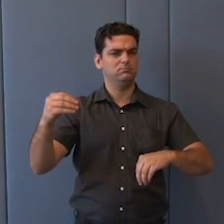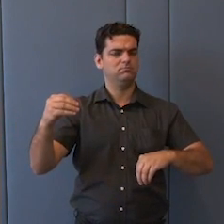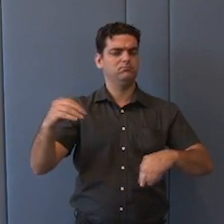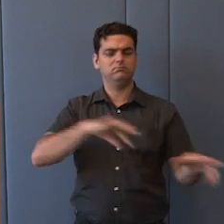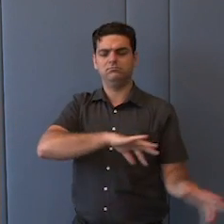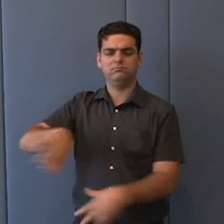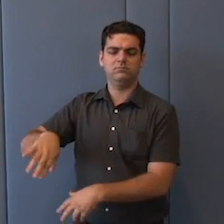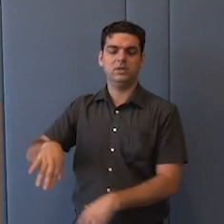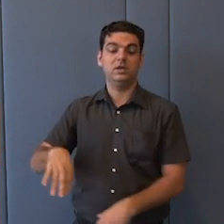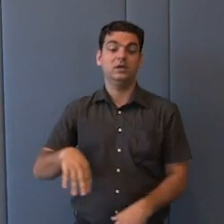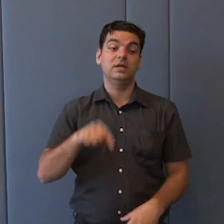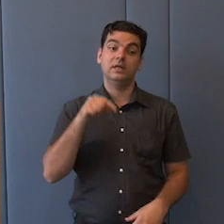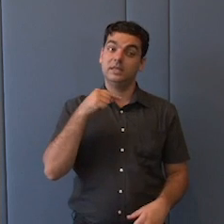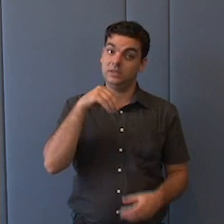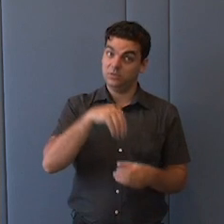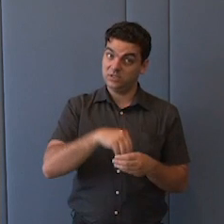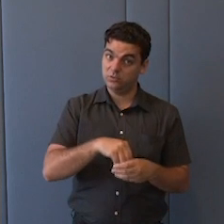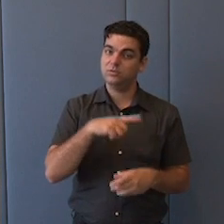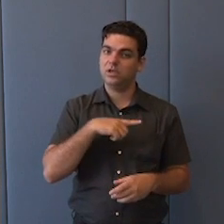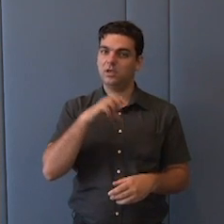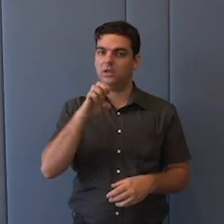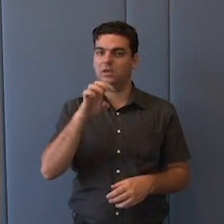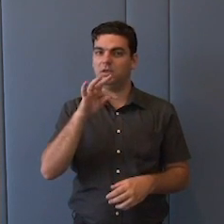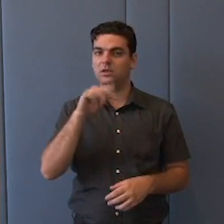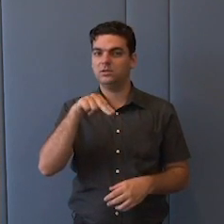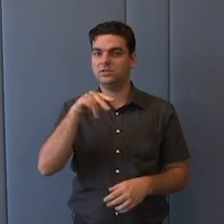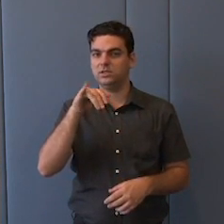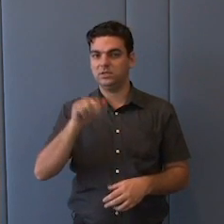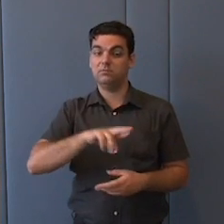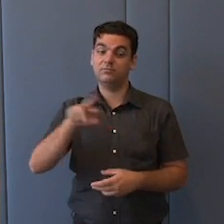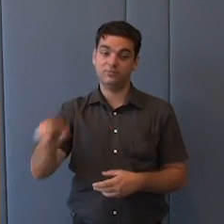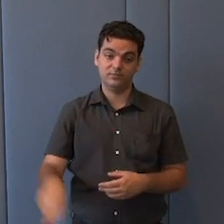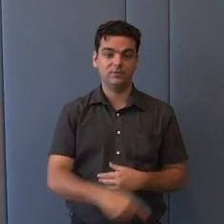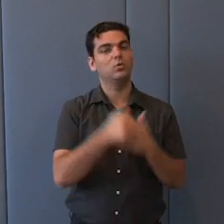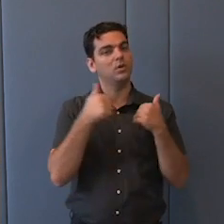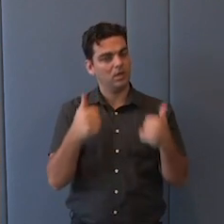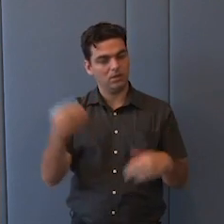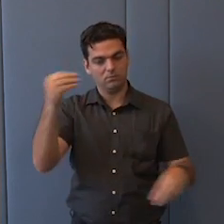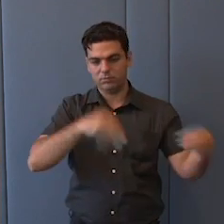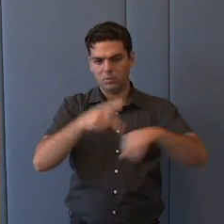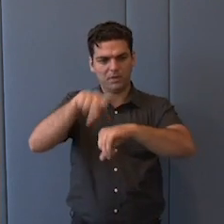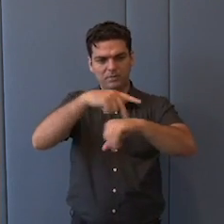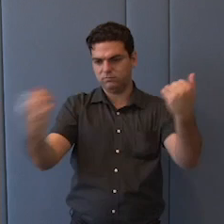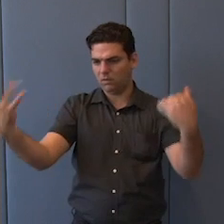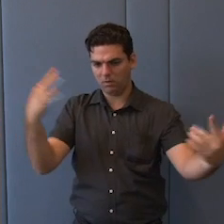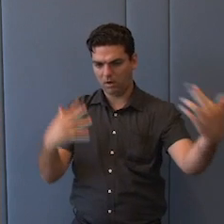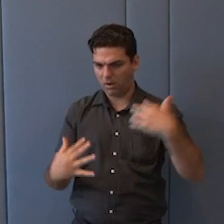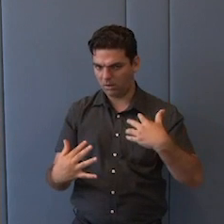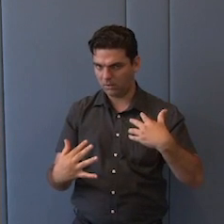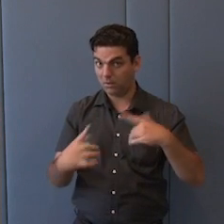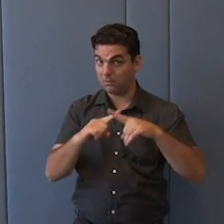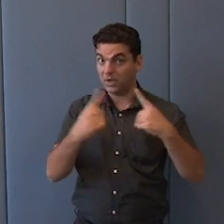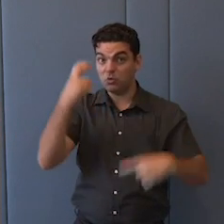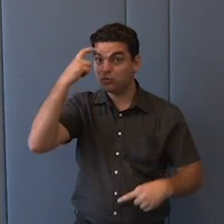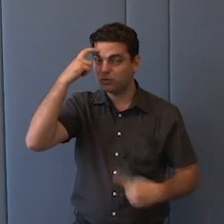multiétnico, claro, mas dizer que o país é multicultural é um pouco querer fragmentar, querer quebrar essa unidade